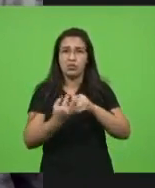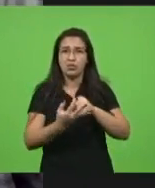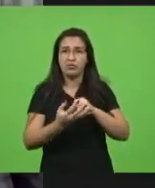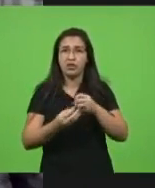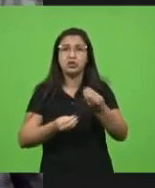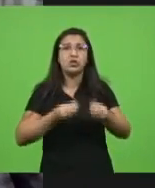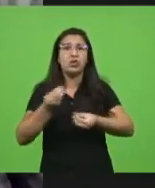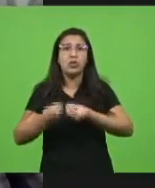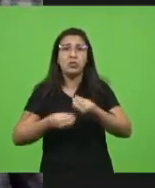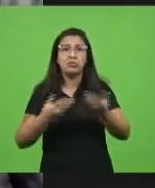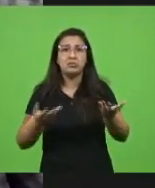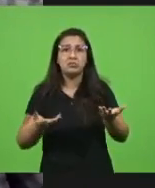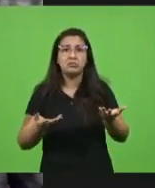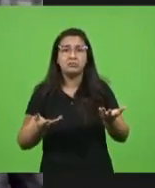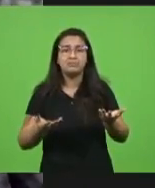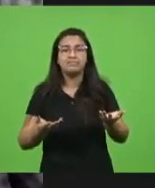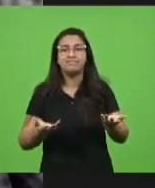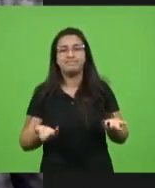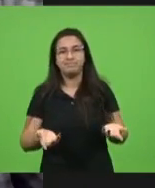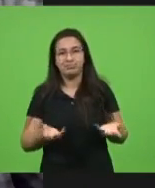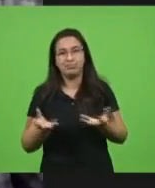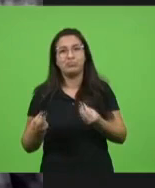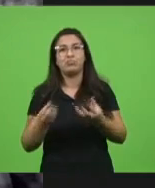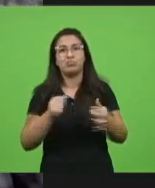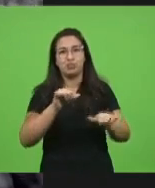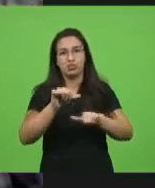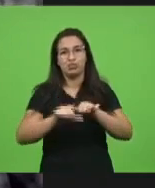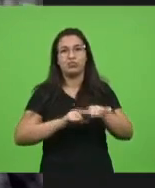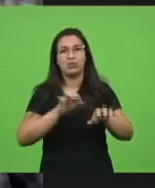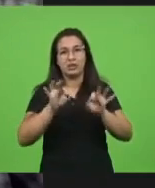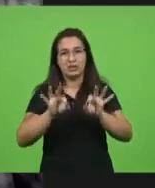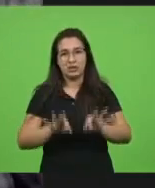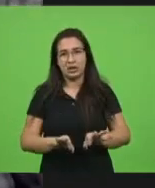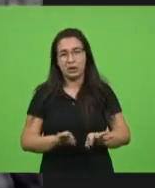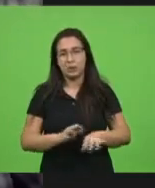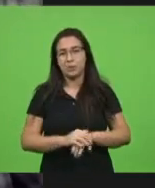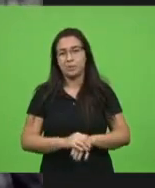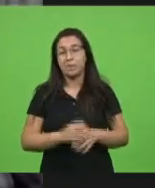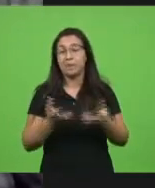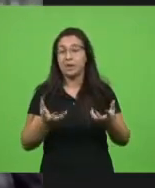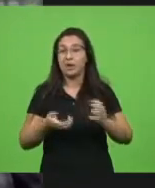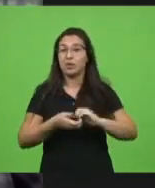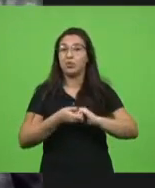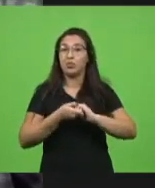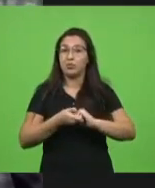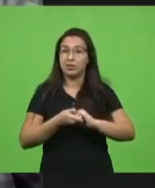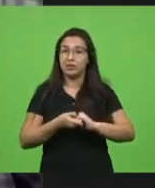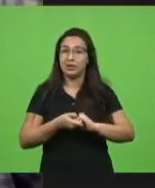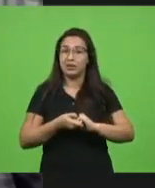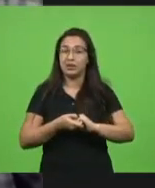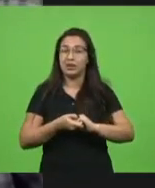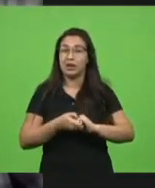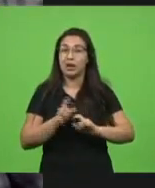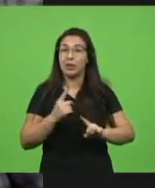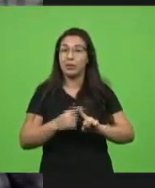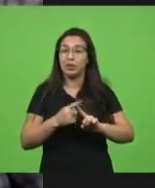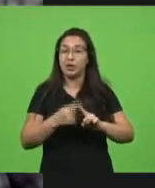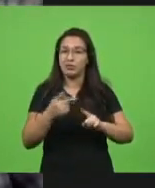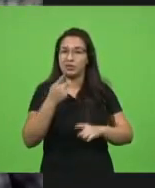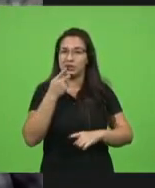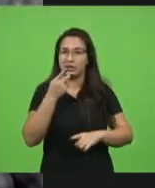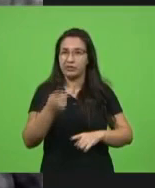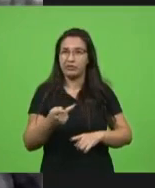coisas vão mudar, com certeza, muito, muito. Mas quero lhe cumprimentar principalmente quando Vossa Excelência chama a atenção,